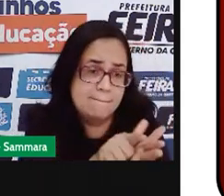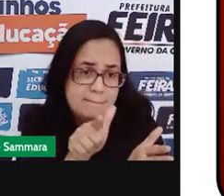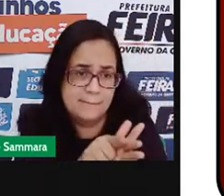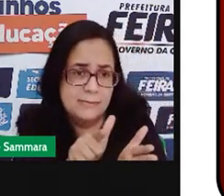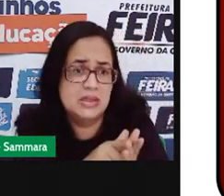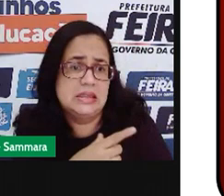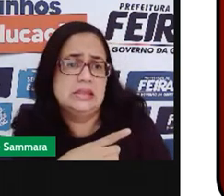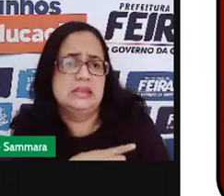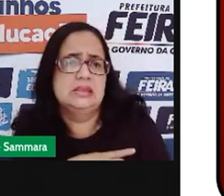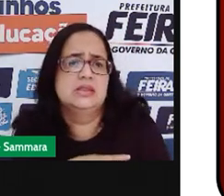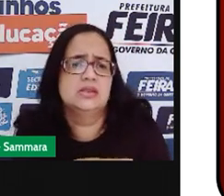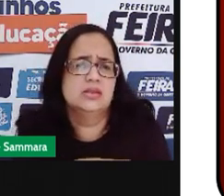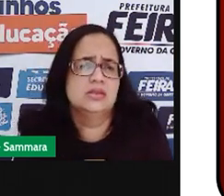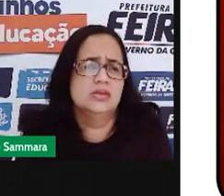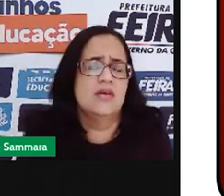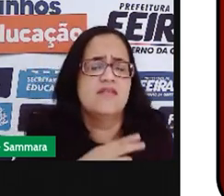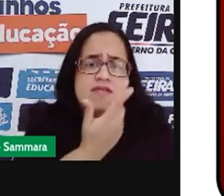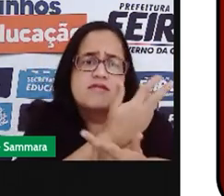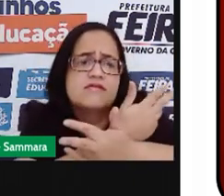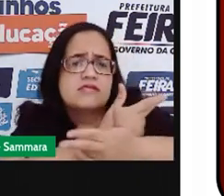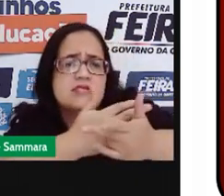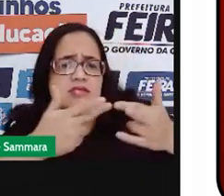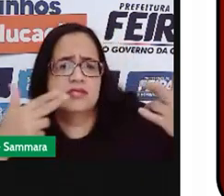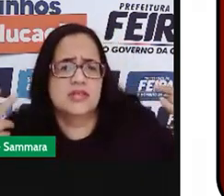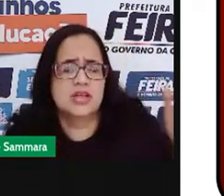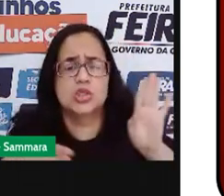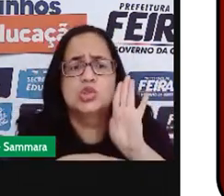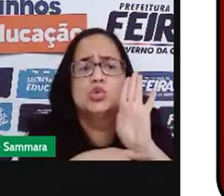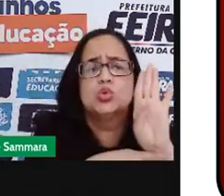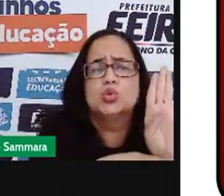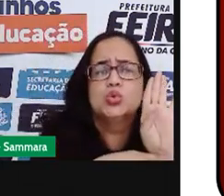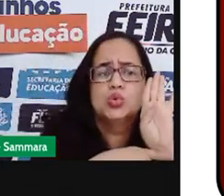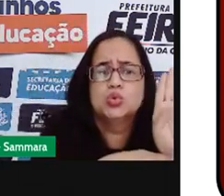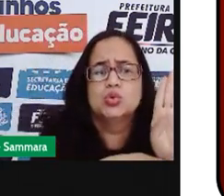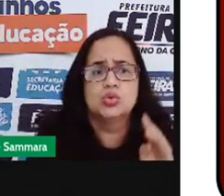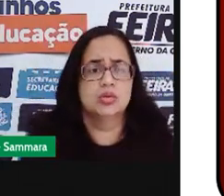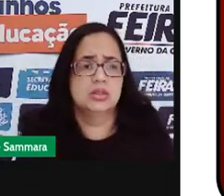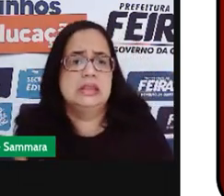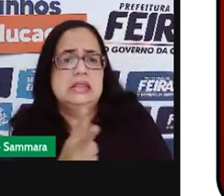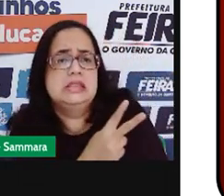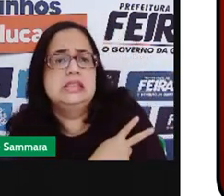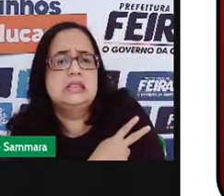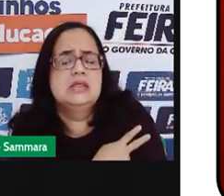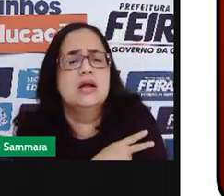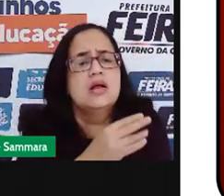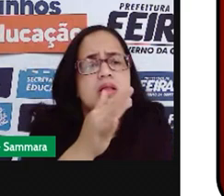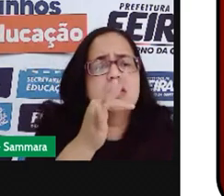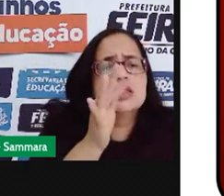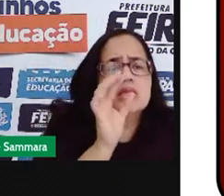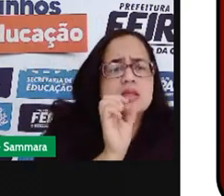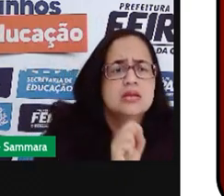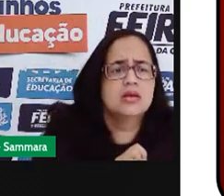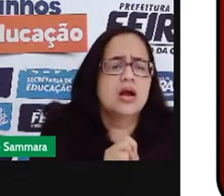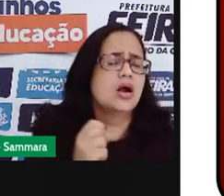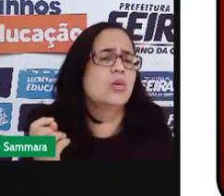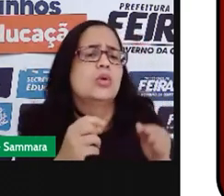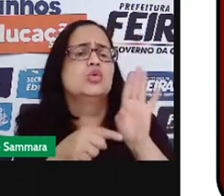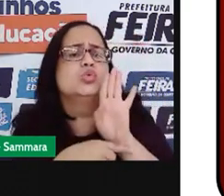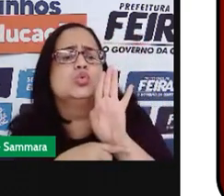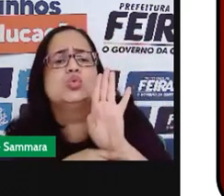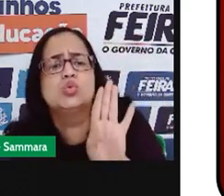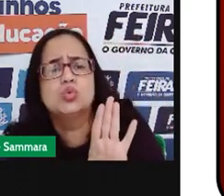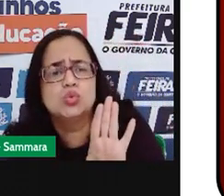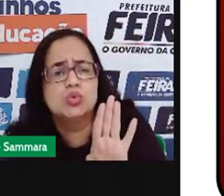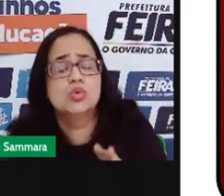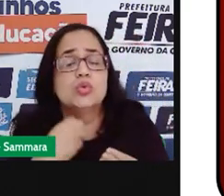a gente recebe, e eu tivesse um monte e pedisse ajuda ao segundo ano de feira. Vamos, gente, ajuda a Pró a